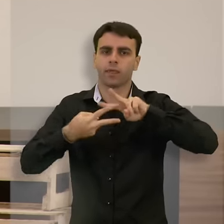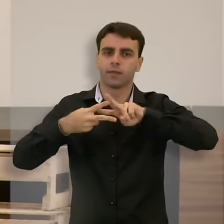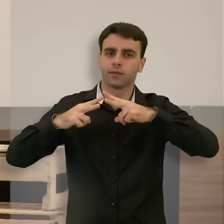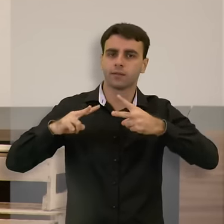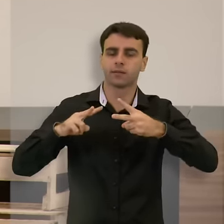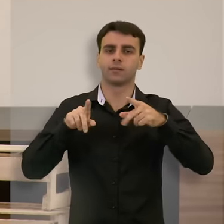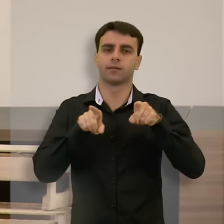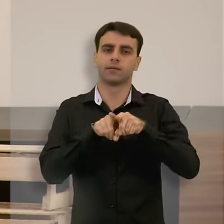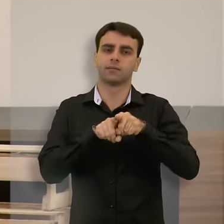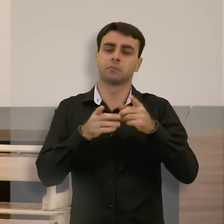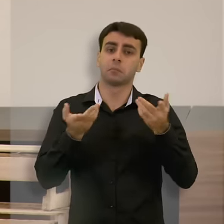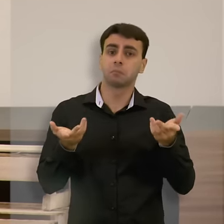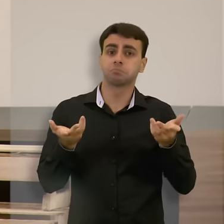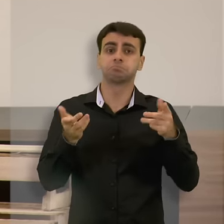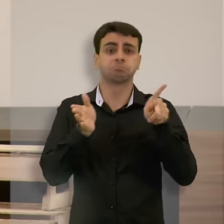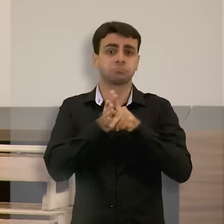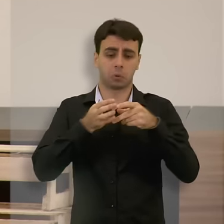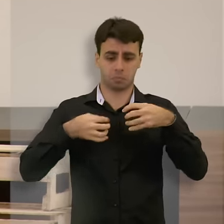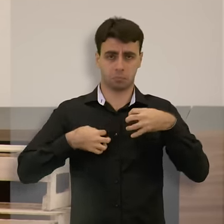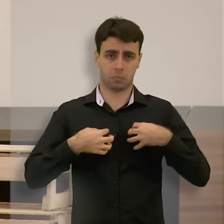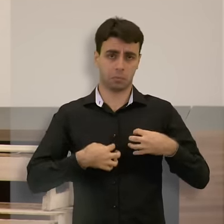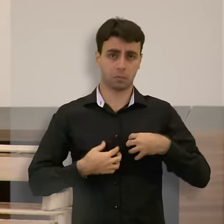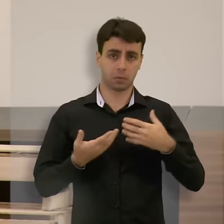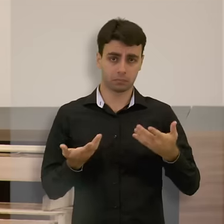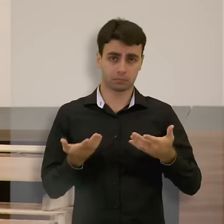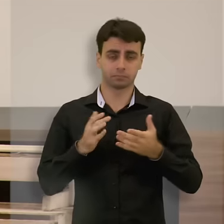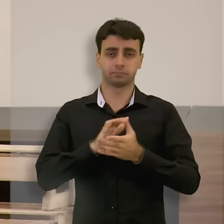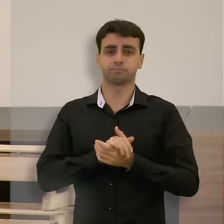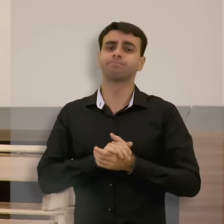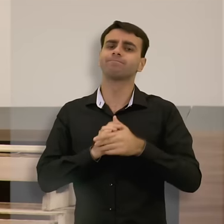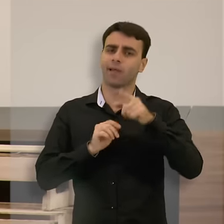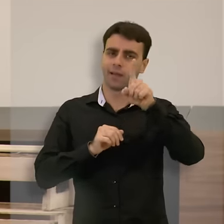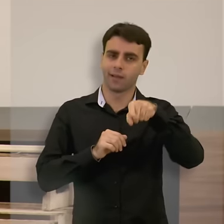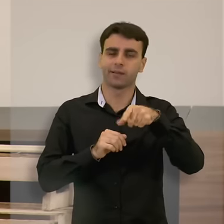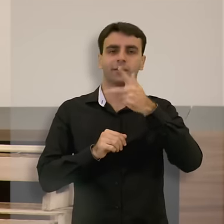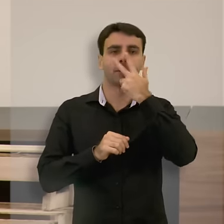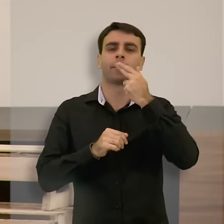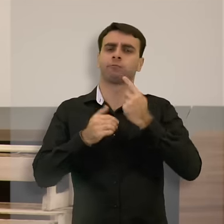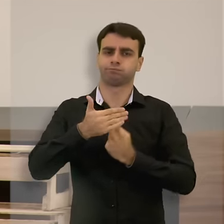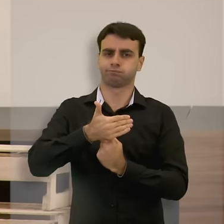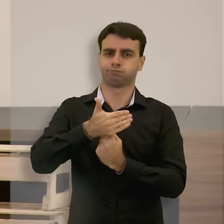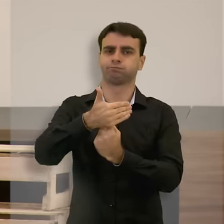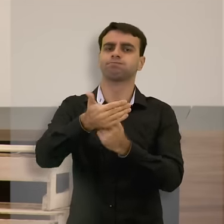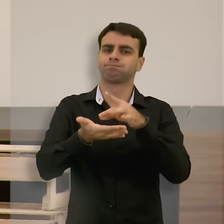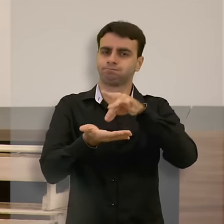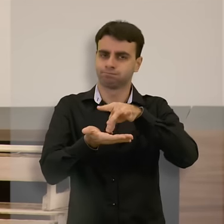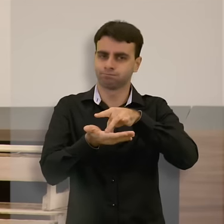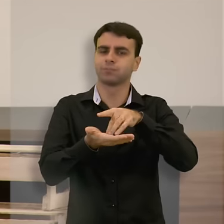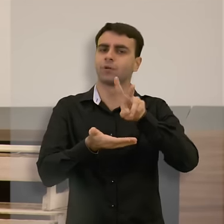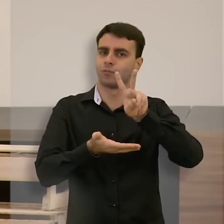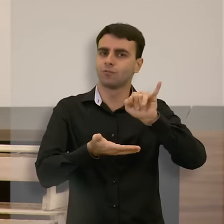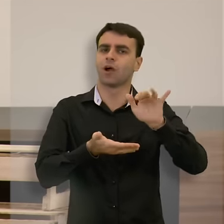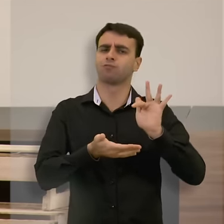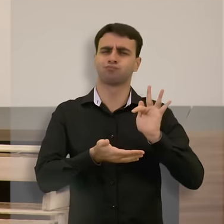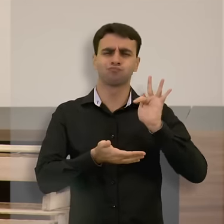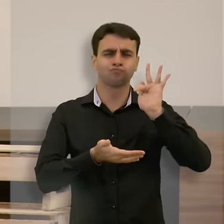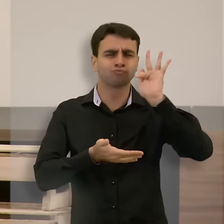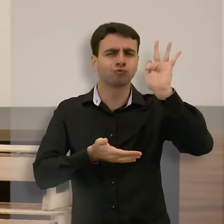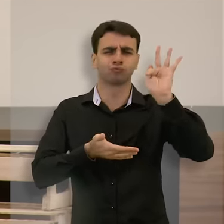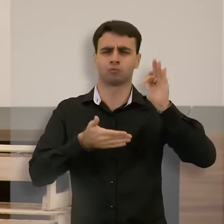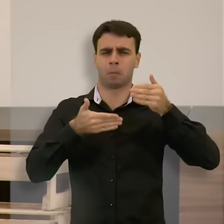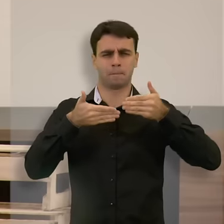ou a nível celular. Sem dúvida, as tecnologias prometem um horizonte